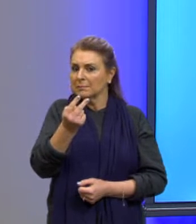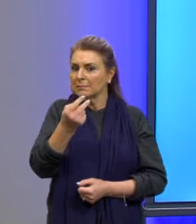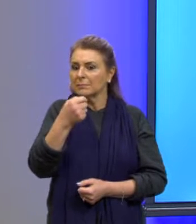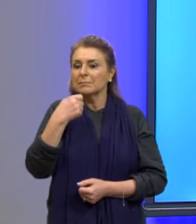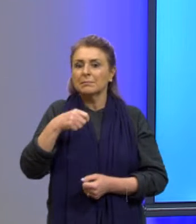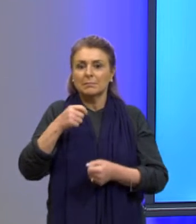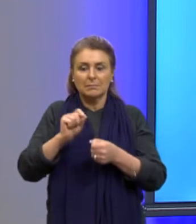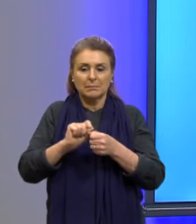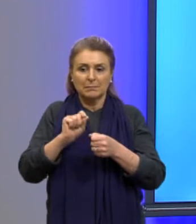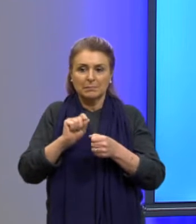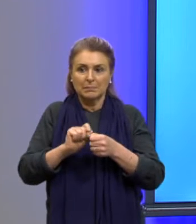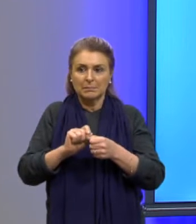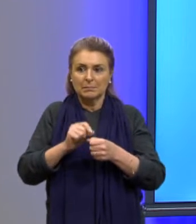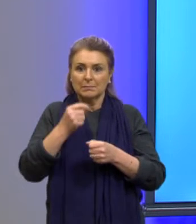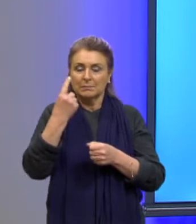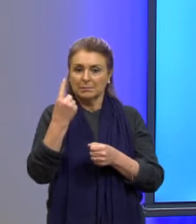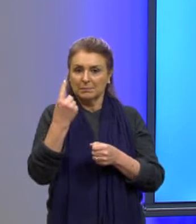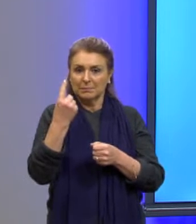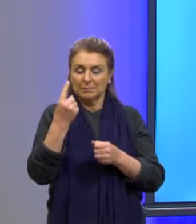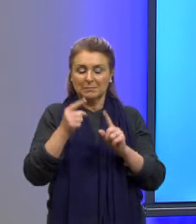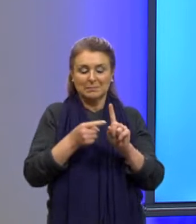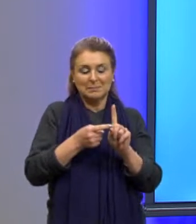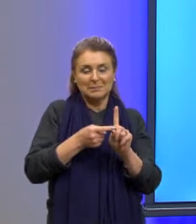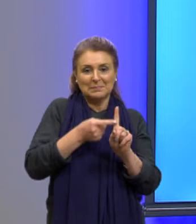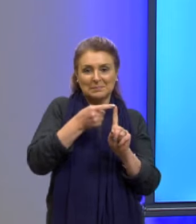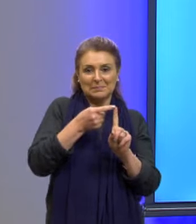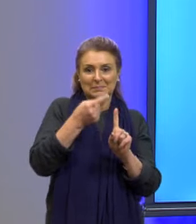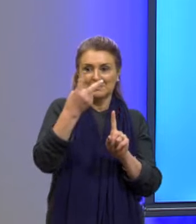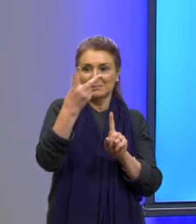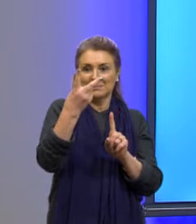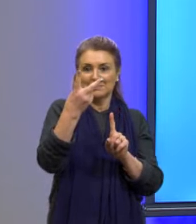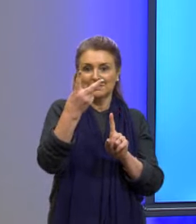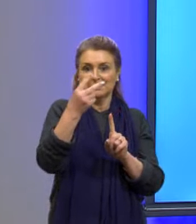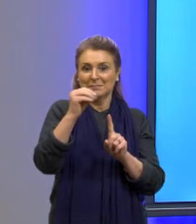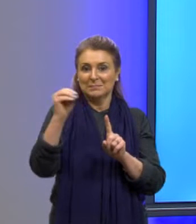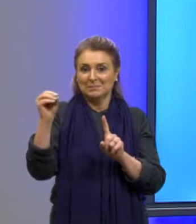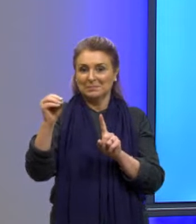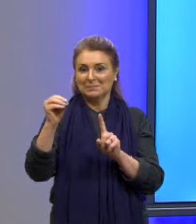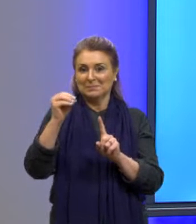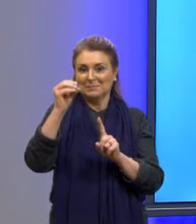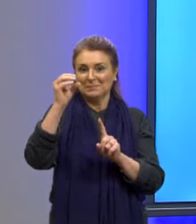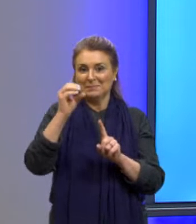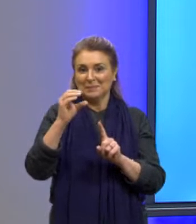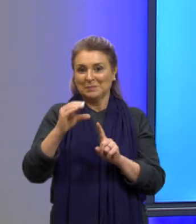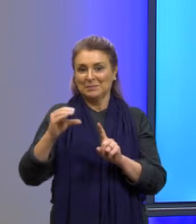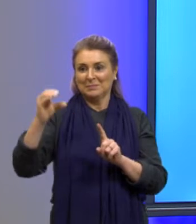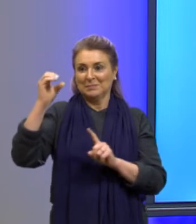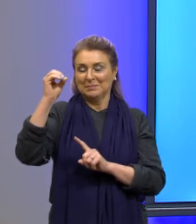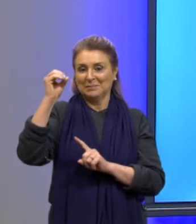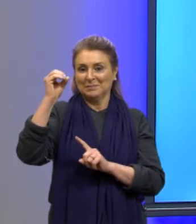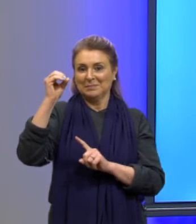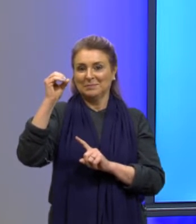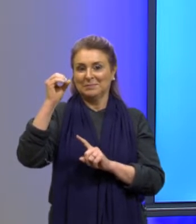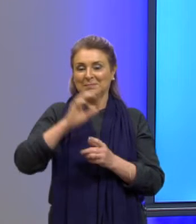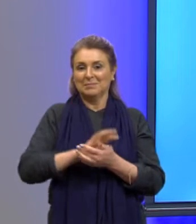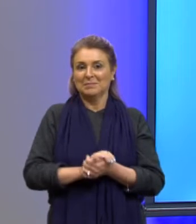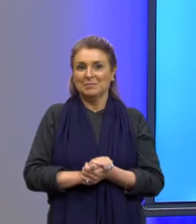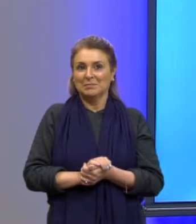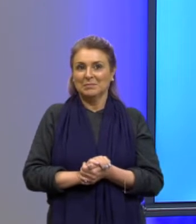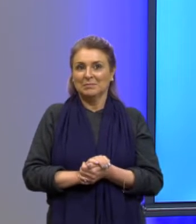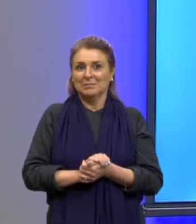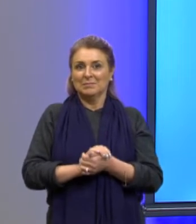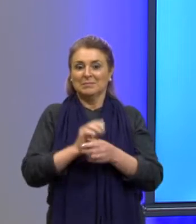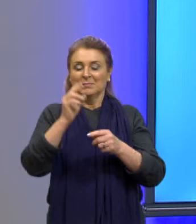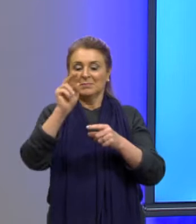para uma temperatura de 200 graus Celsius. Se a temperatura é de 200 graus Celsius ela vai estar nesse